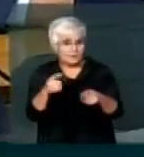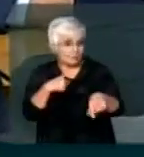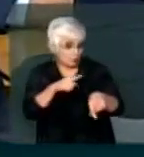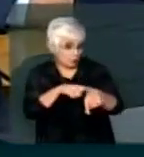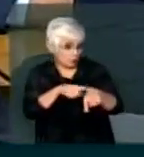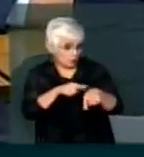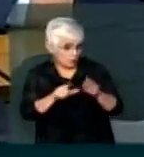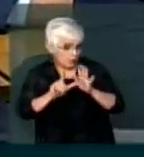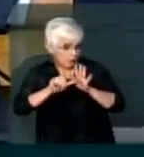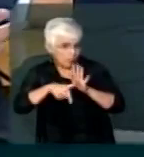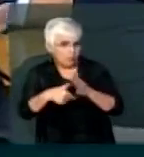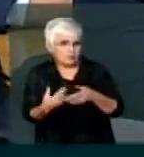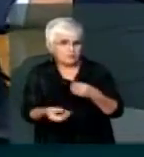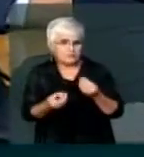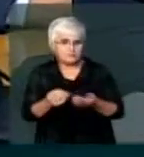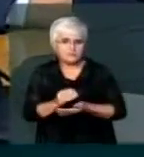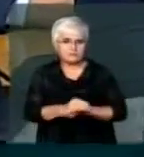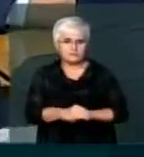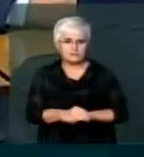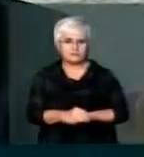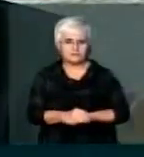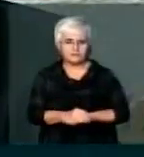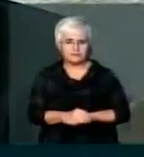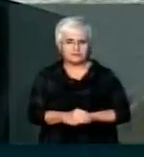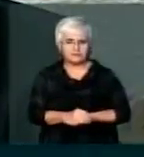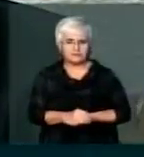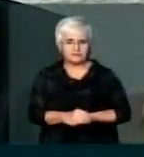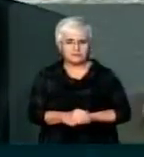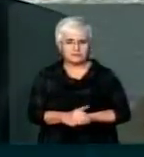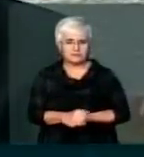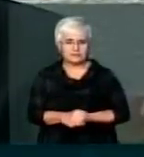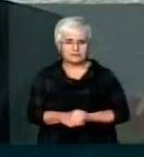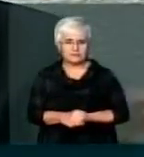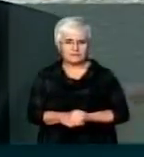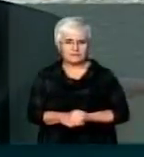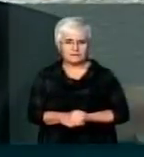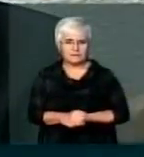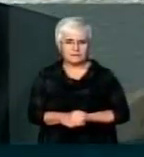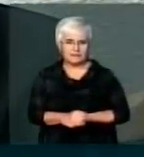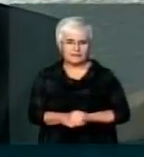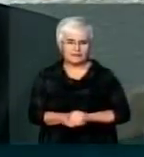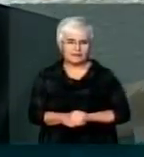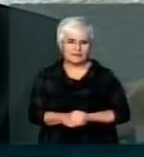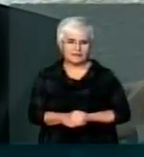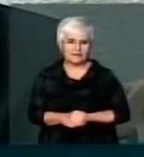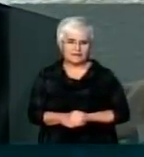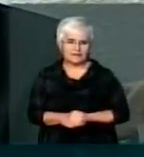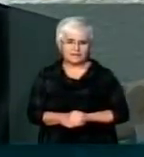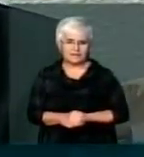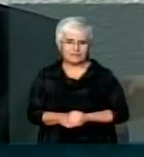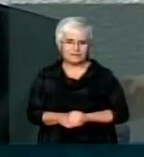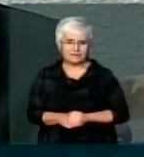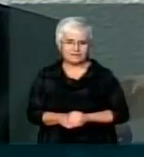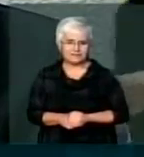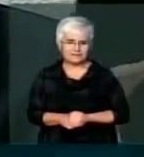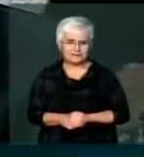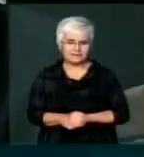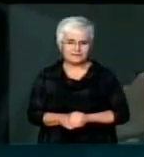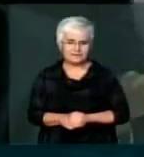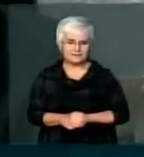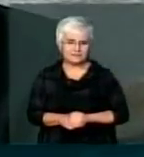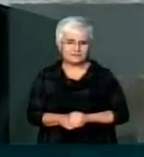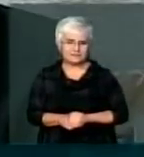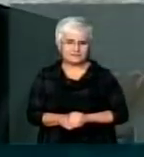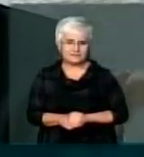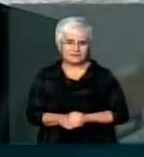tempo aqui... Mas o senhor pode dizer. O senhor me pergunta... Senão o advogado vem com aquele argumento do direito da defesa... Não,